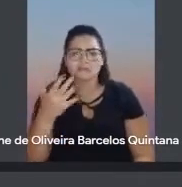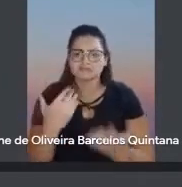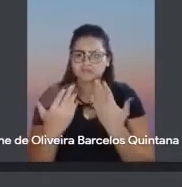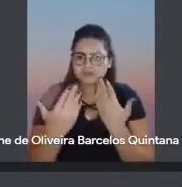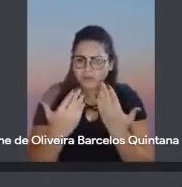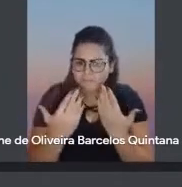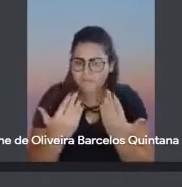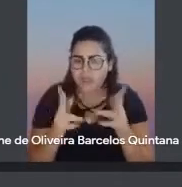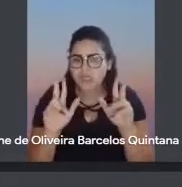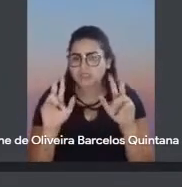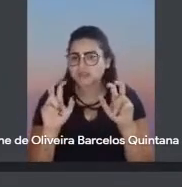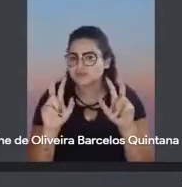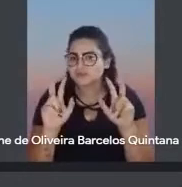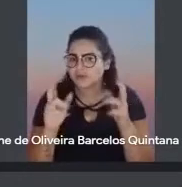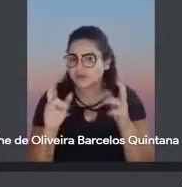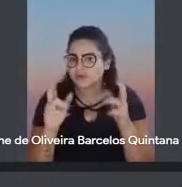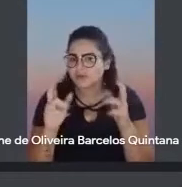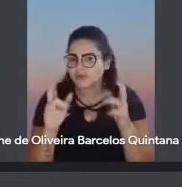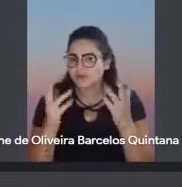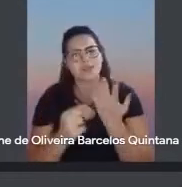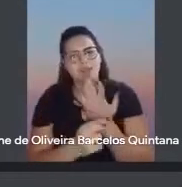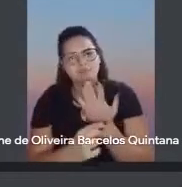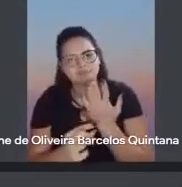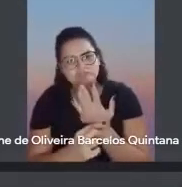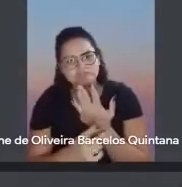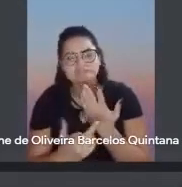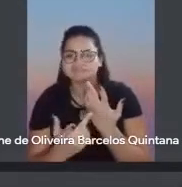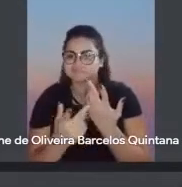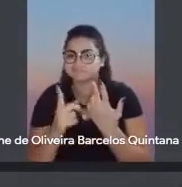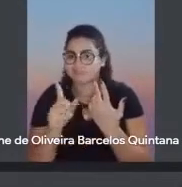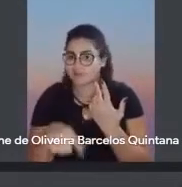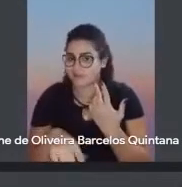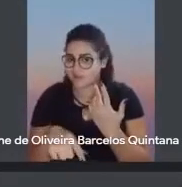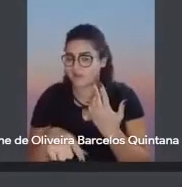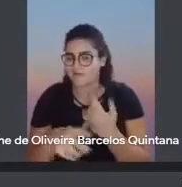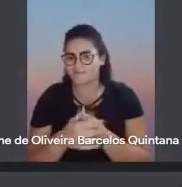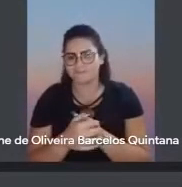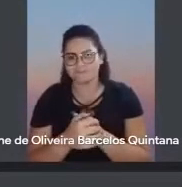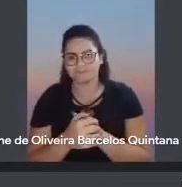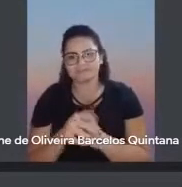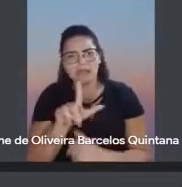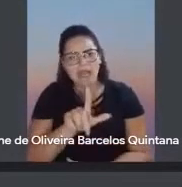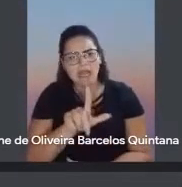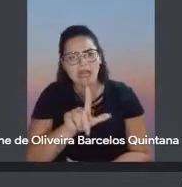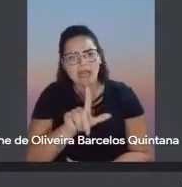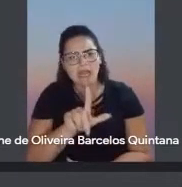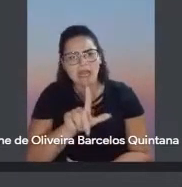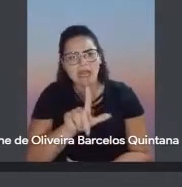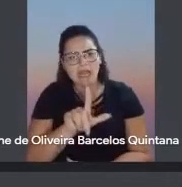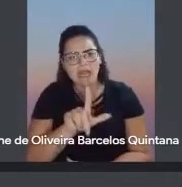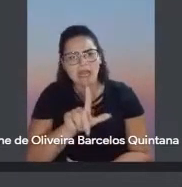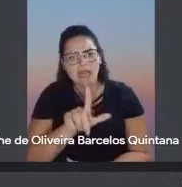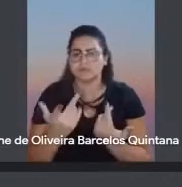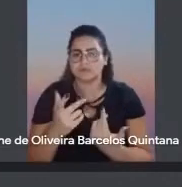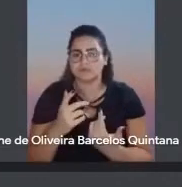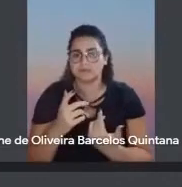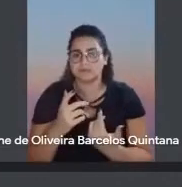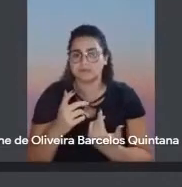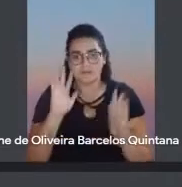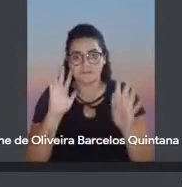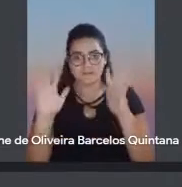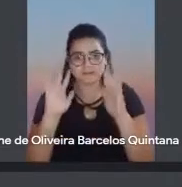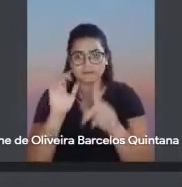sobre a obra e, assim, a literatura, Euclides no pensamento social